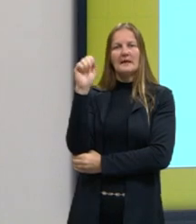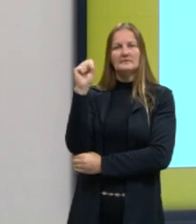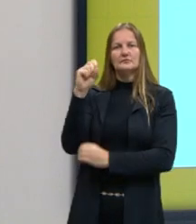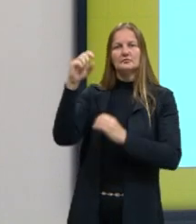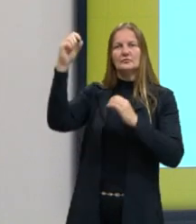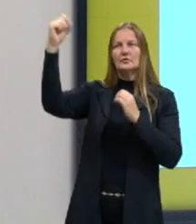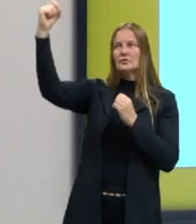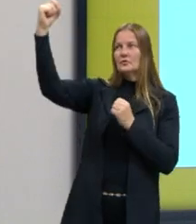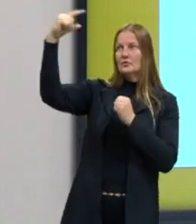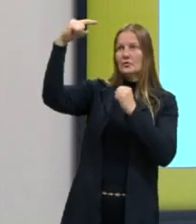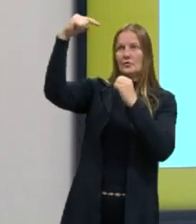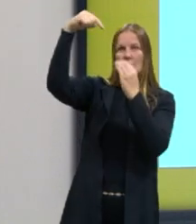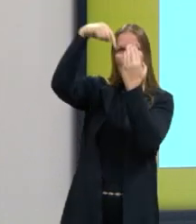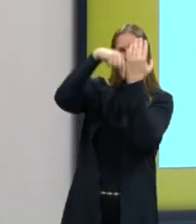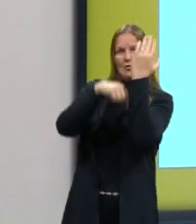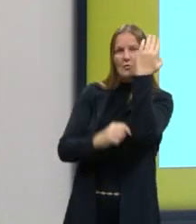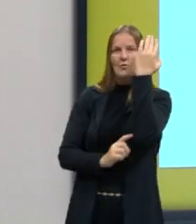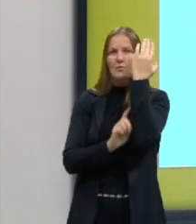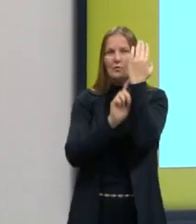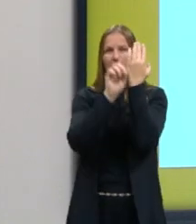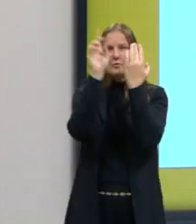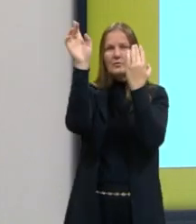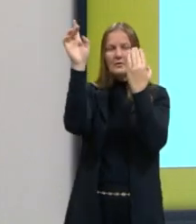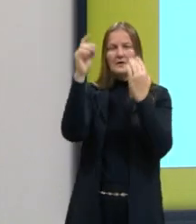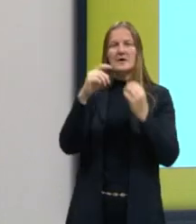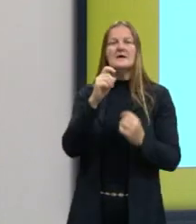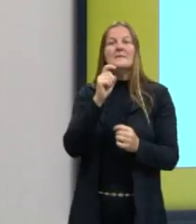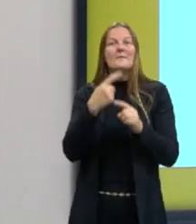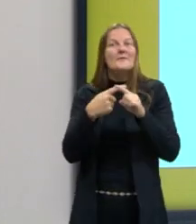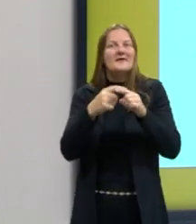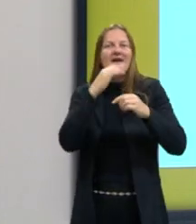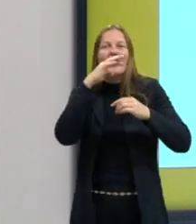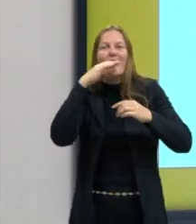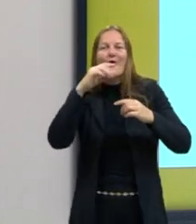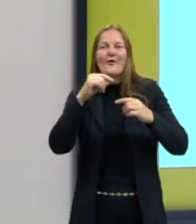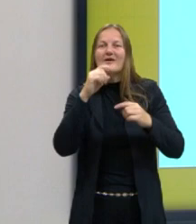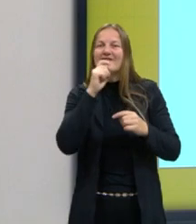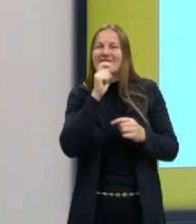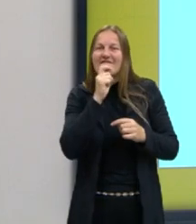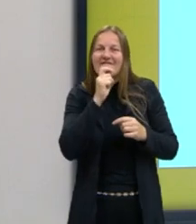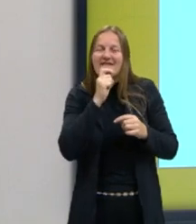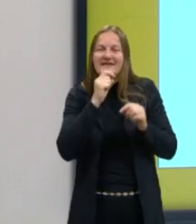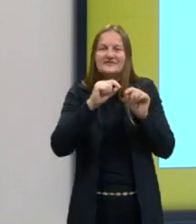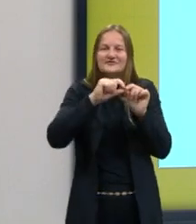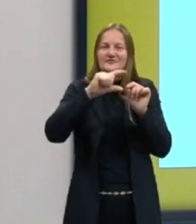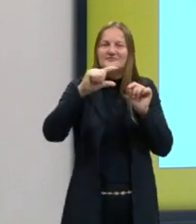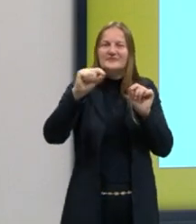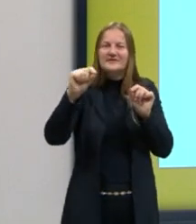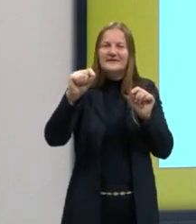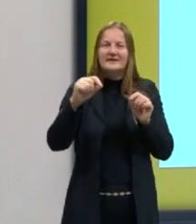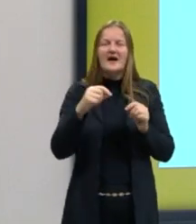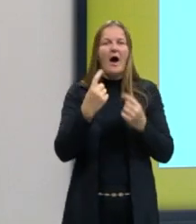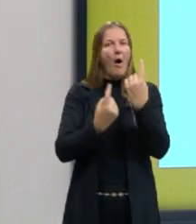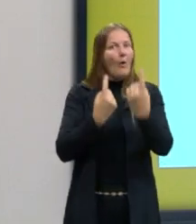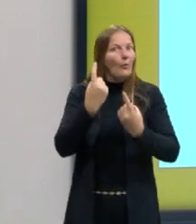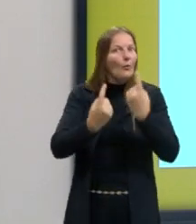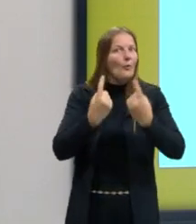pigmentação também desverdeada, verde para a planta. Ai, prof, mas tem planta que não tem cor verde.